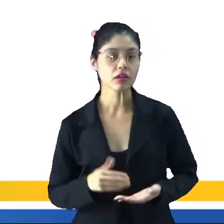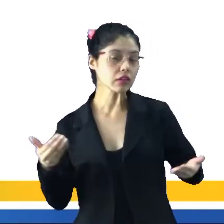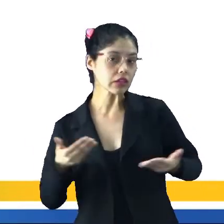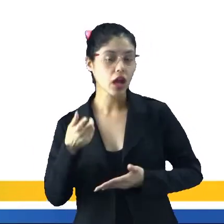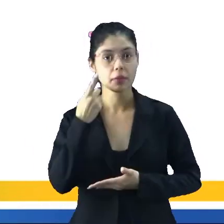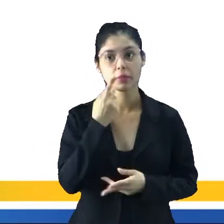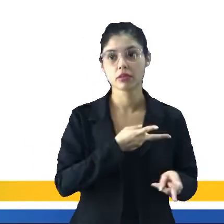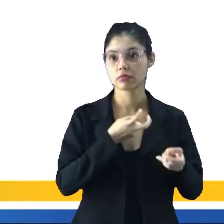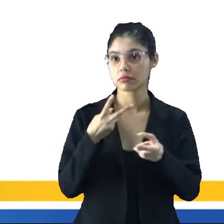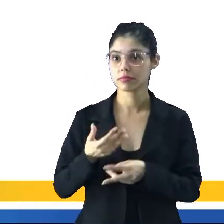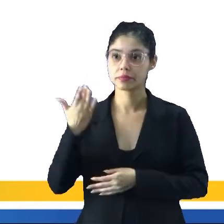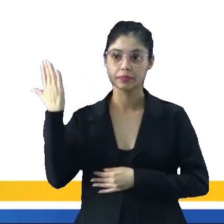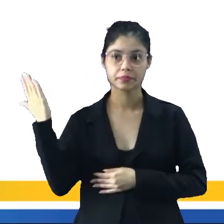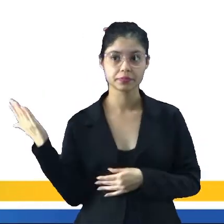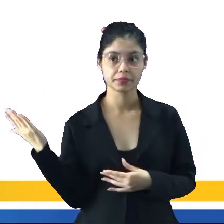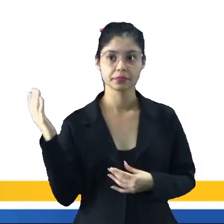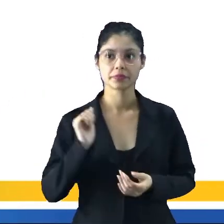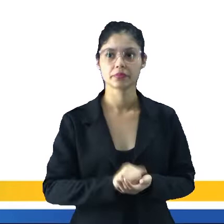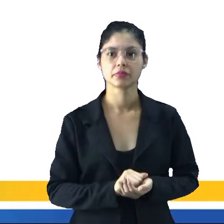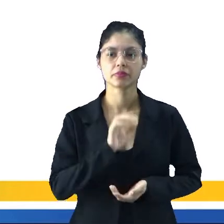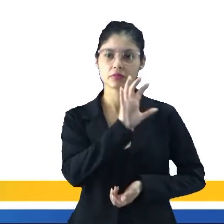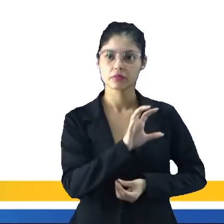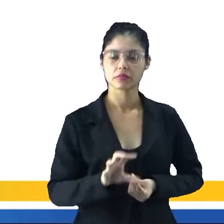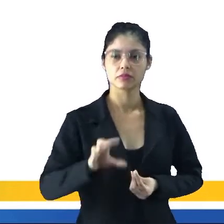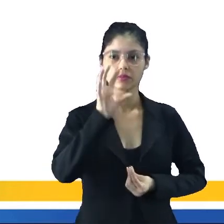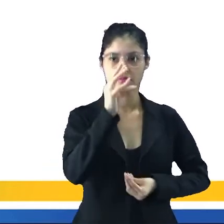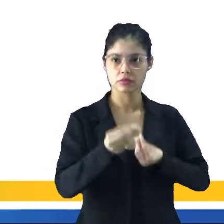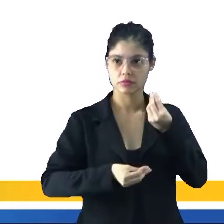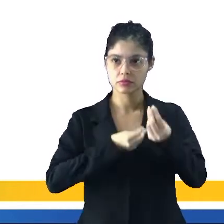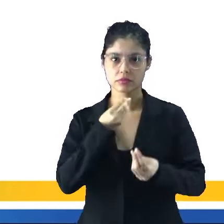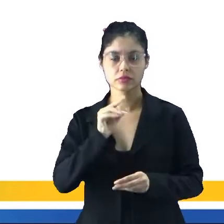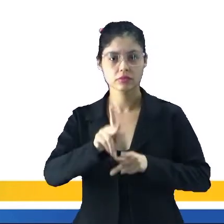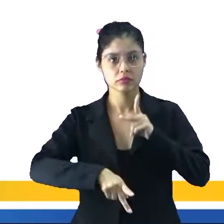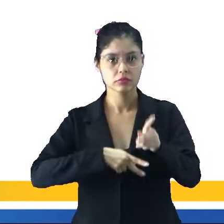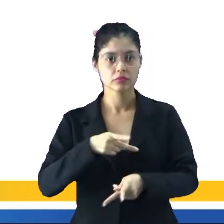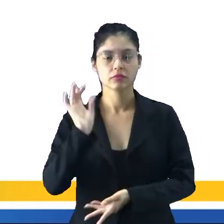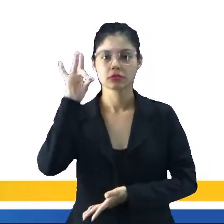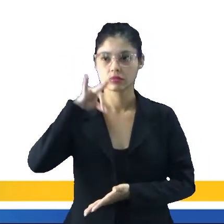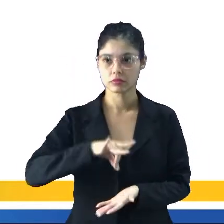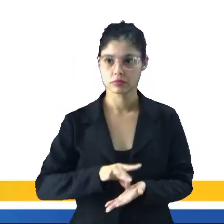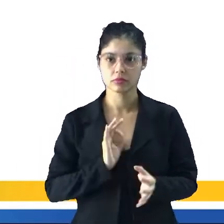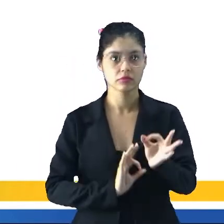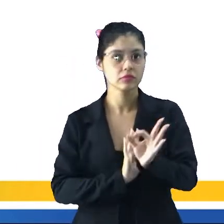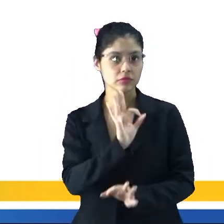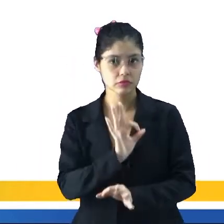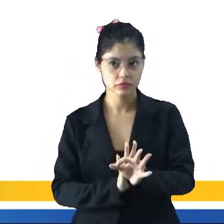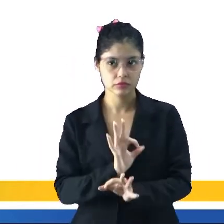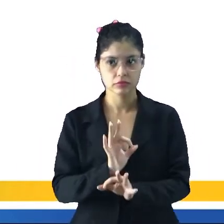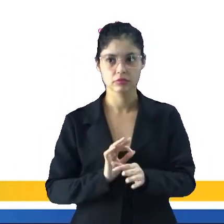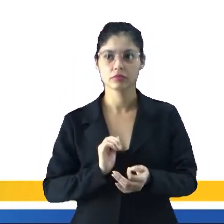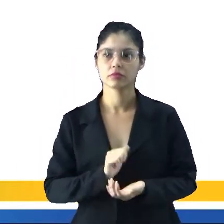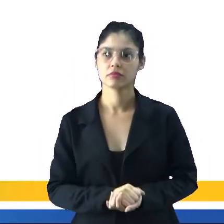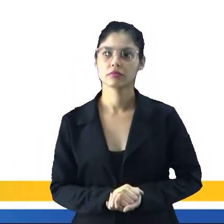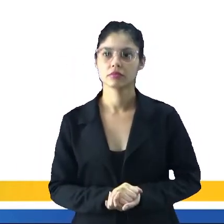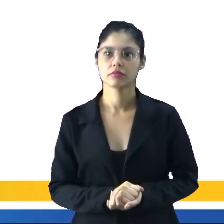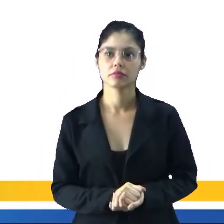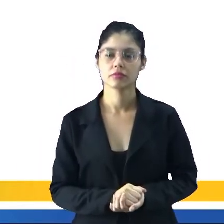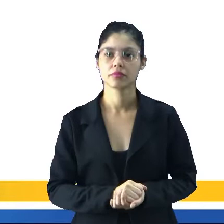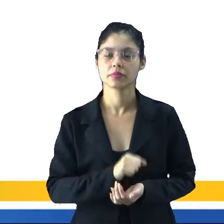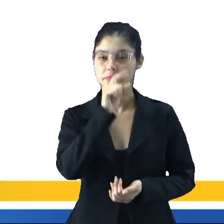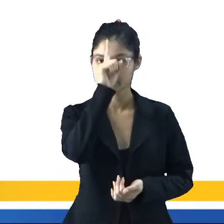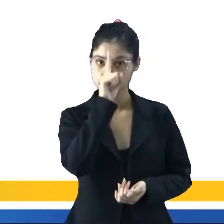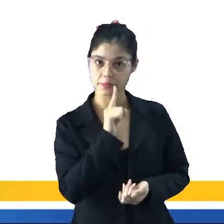Agora, observem ao lado, né, um mapa de como os povos originários estavam organizados. Em